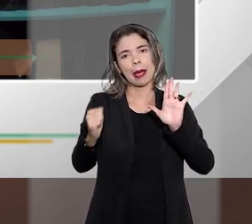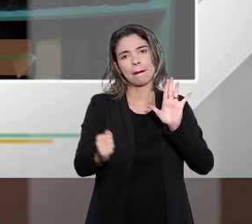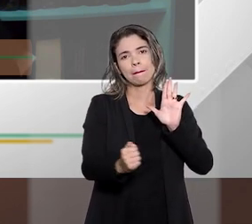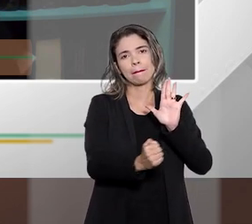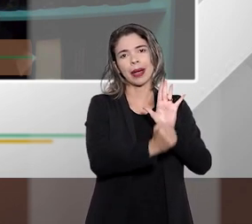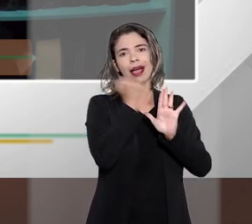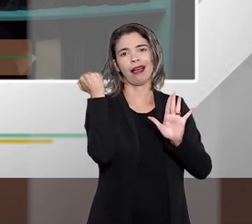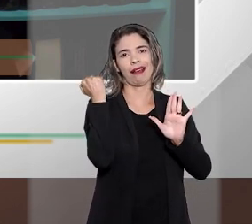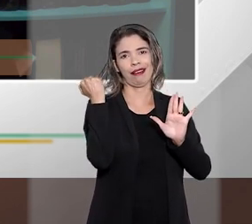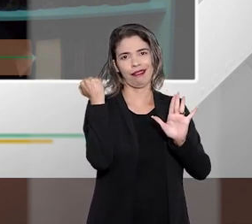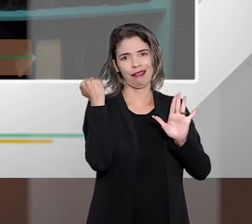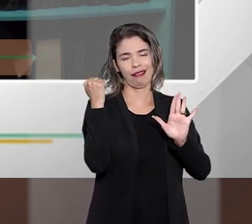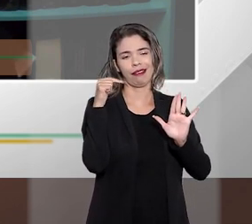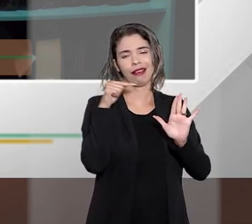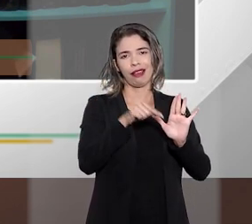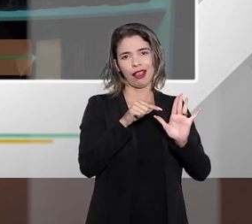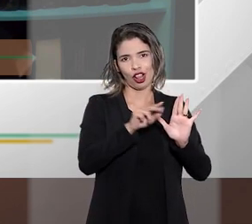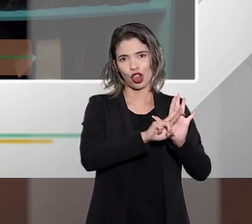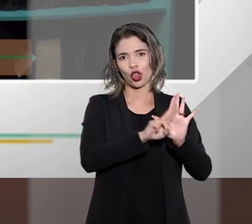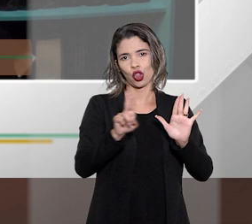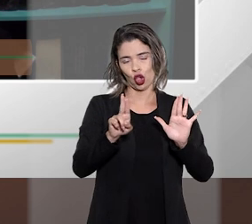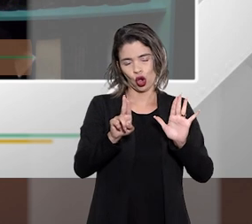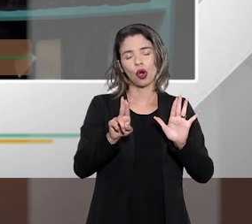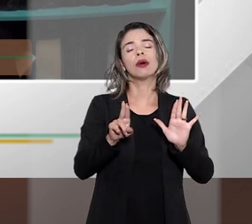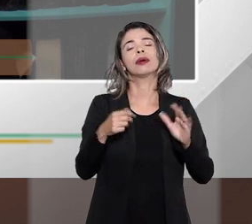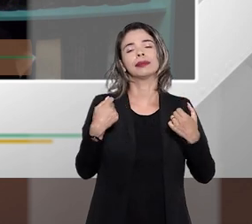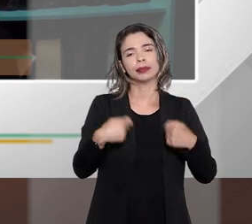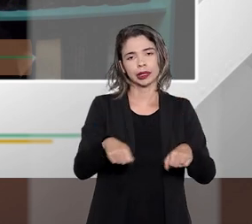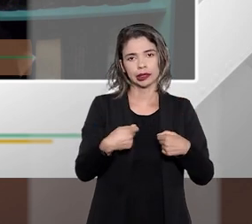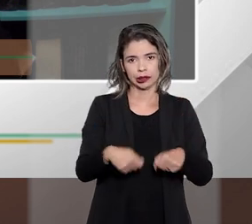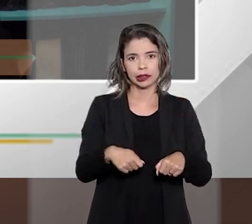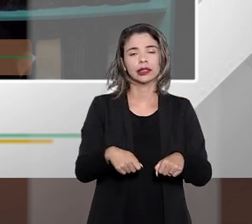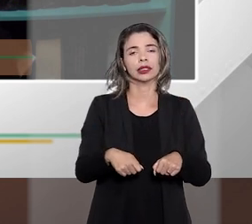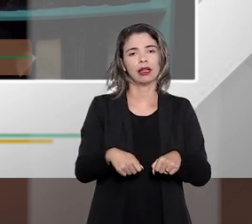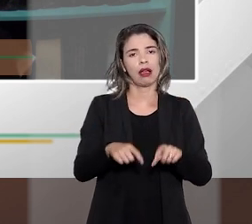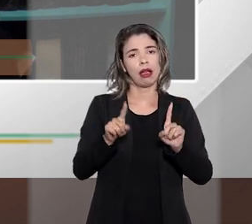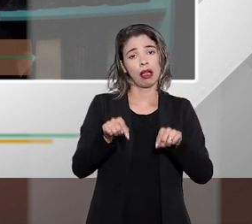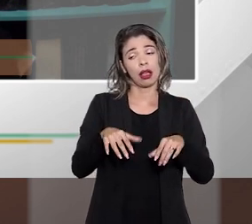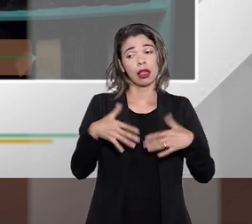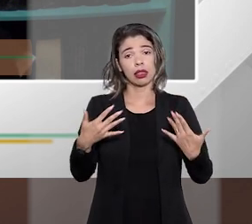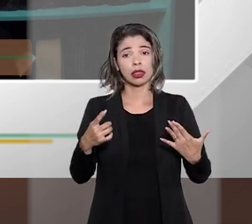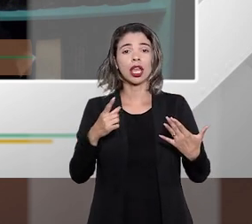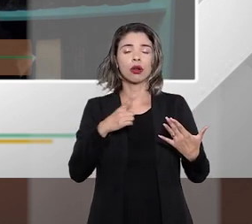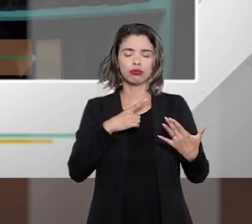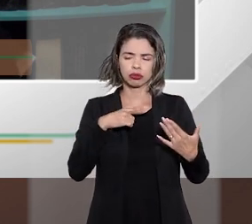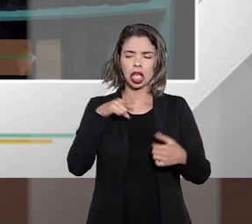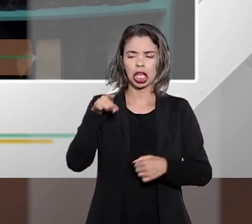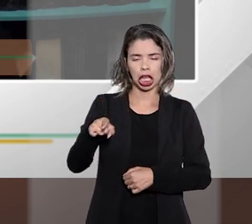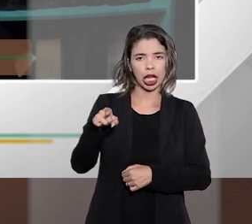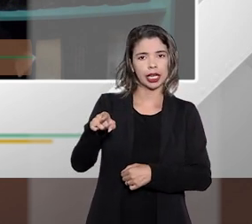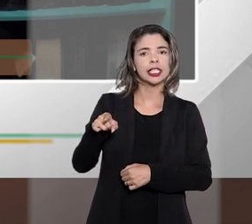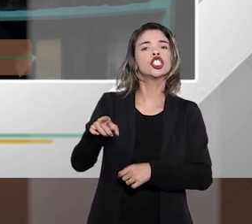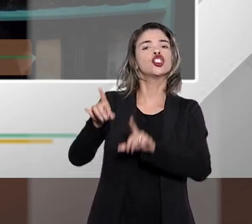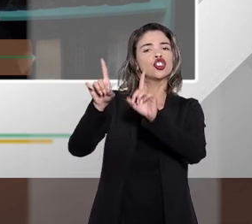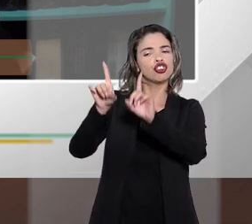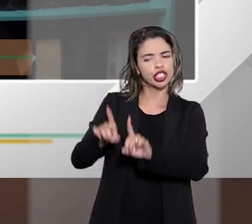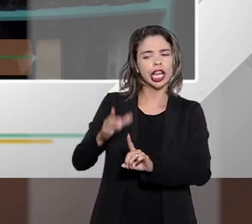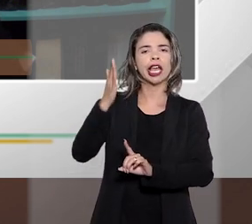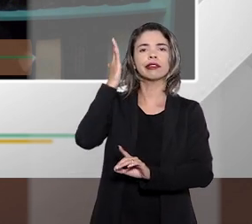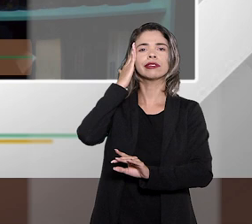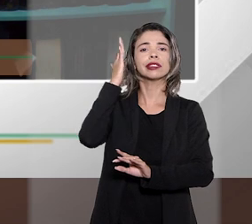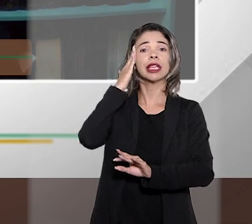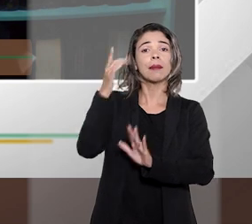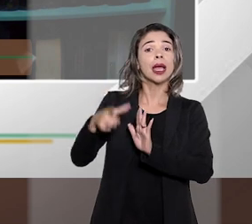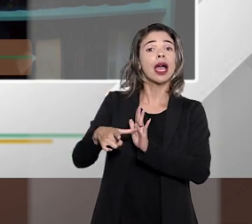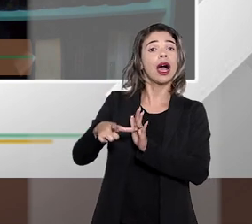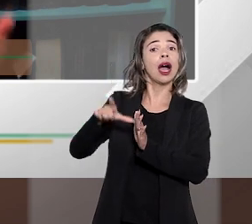apagada aquela menção tem que ser apagada então ele tem sim o direito ao conhecimento prévio